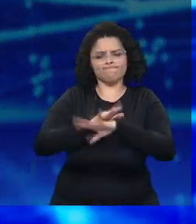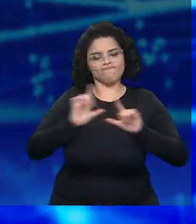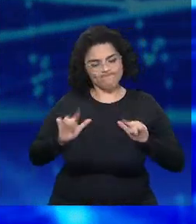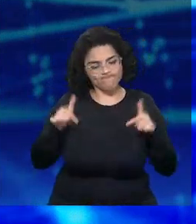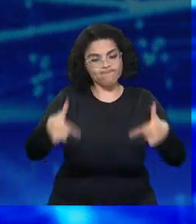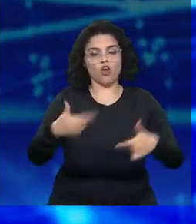Estado.